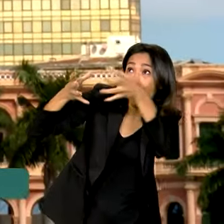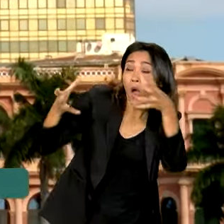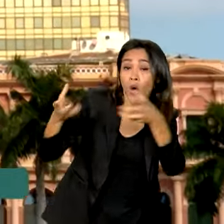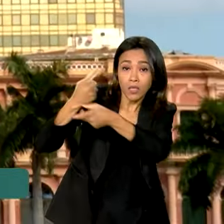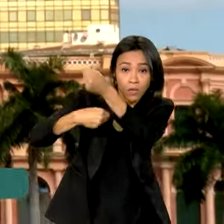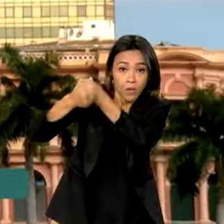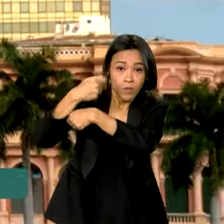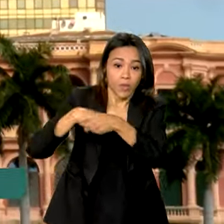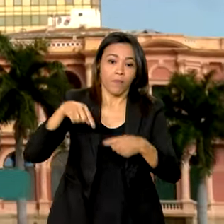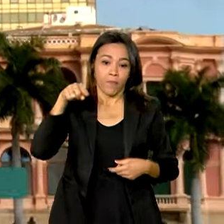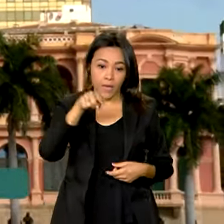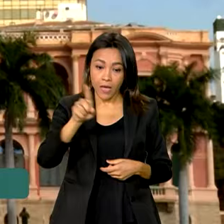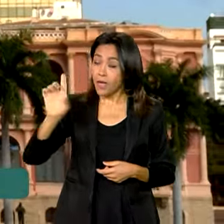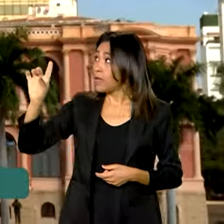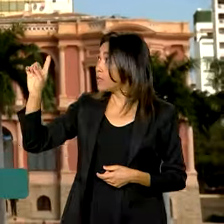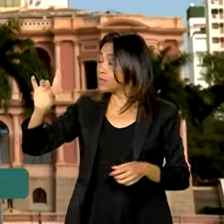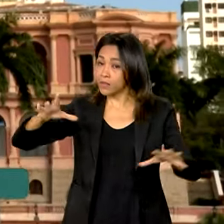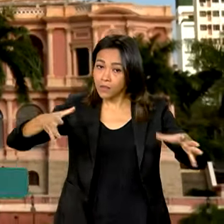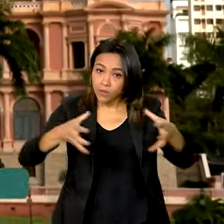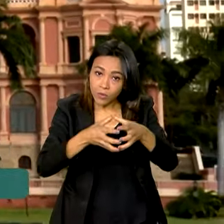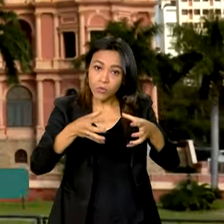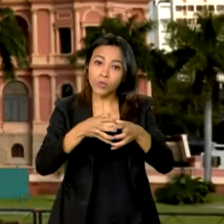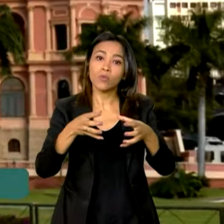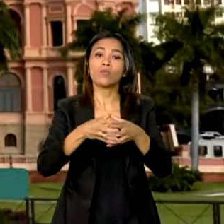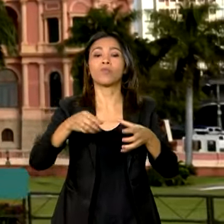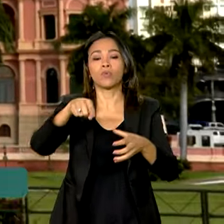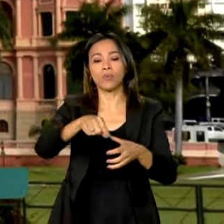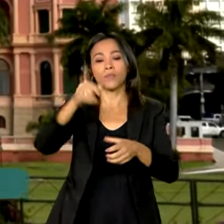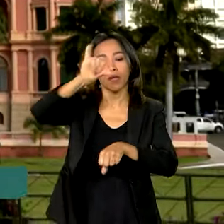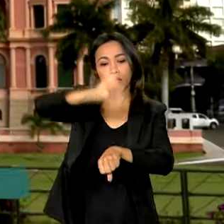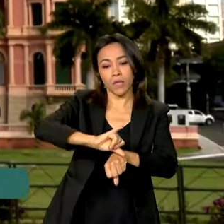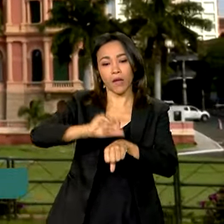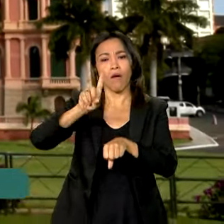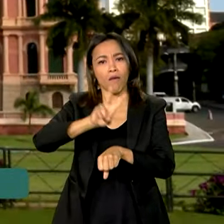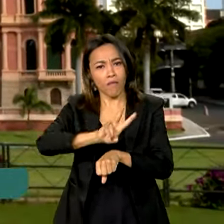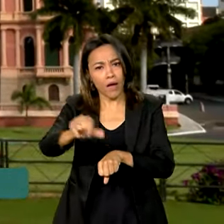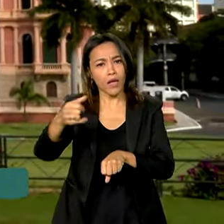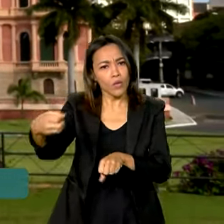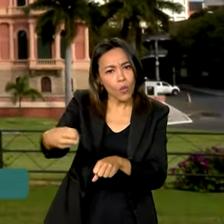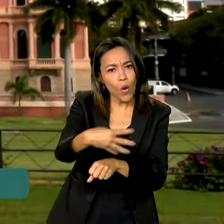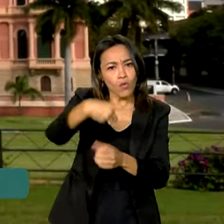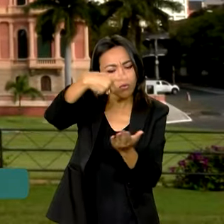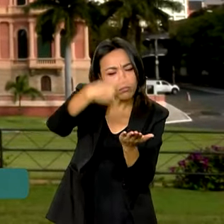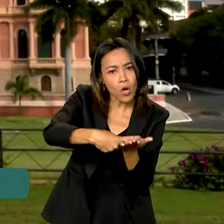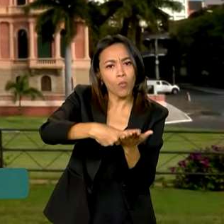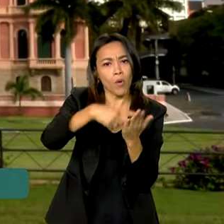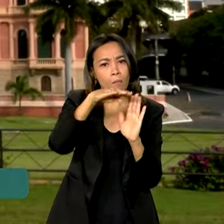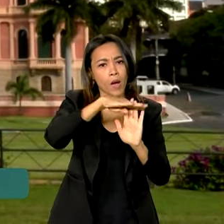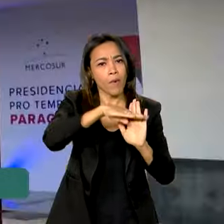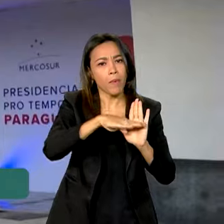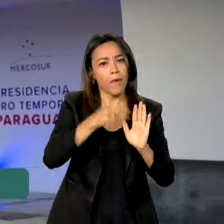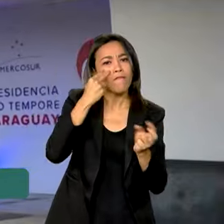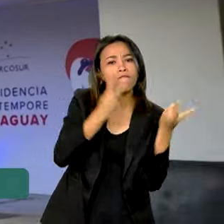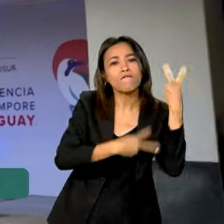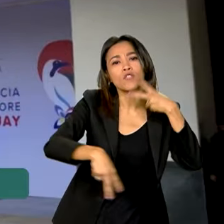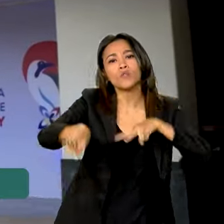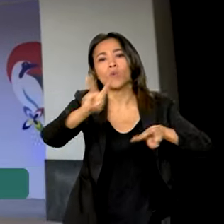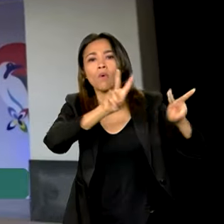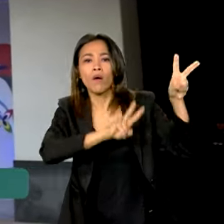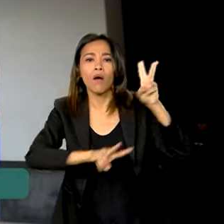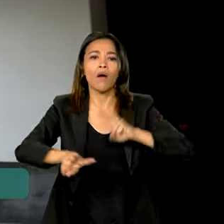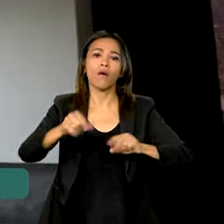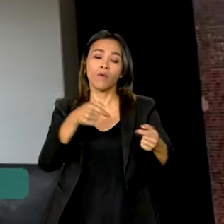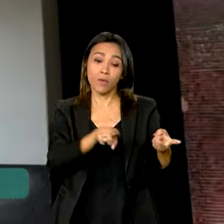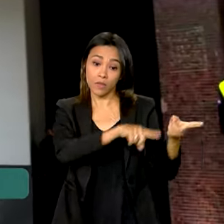Paraguai, a cúpula de chefes de Estado do Mercosul em Assunção deve gerar novos acordos, como nas áreas de audiovisual e gestão